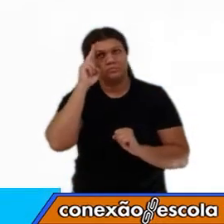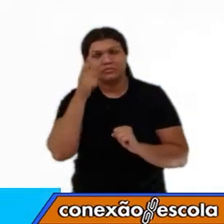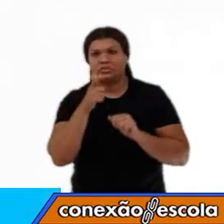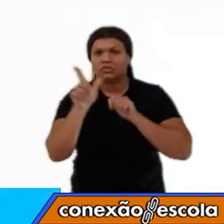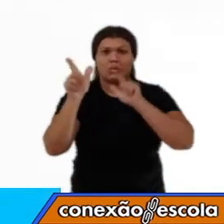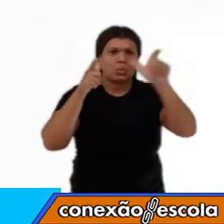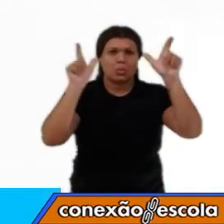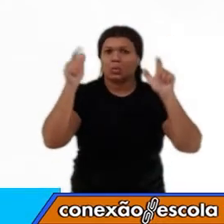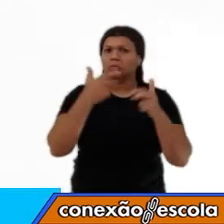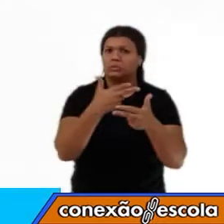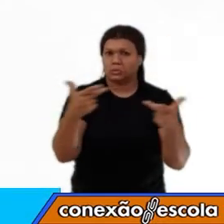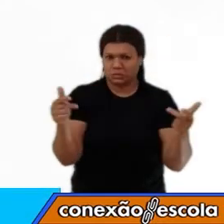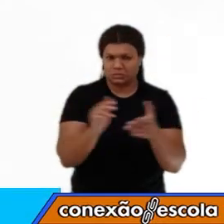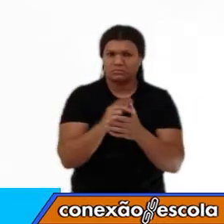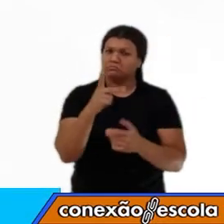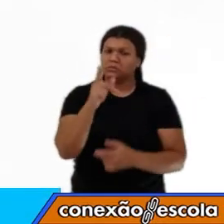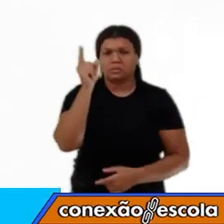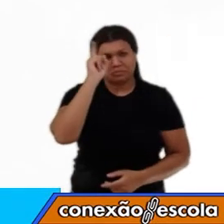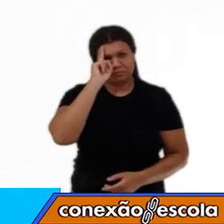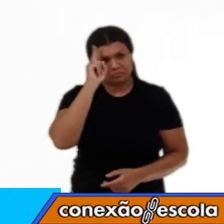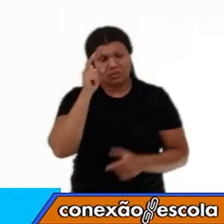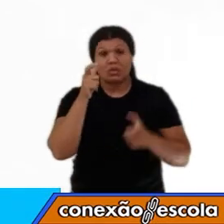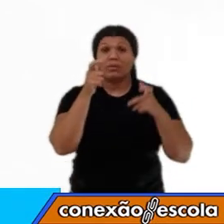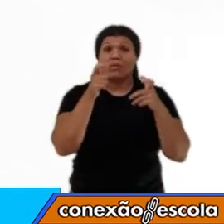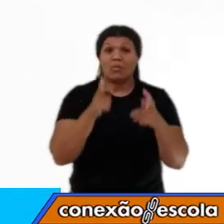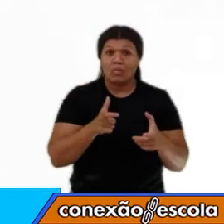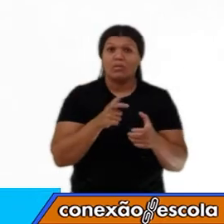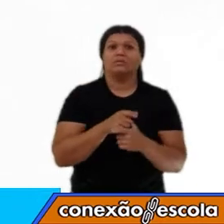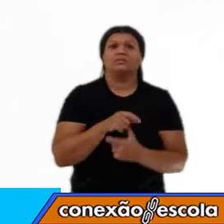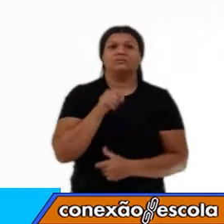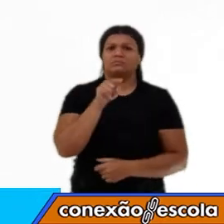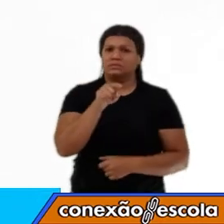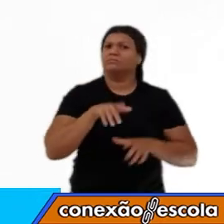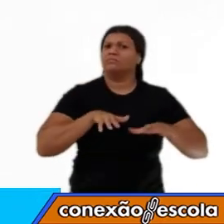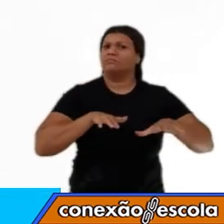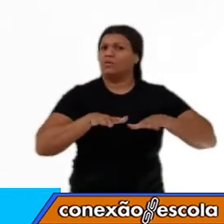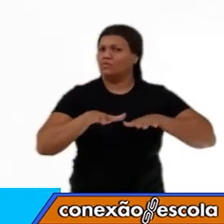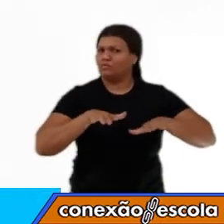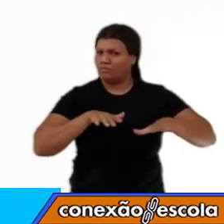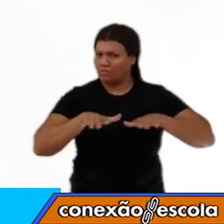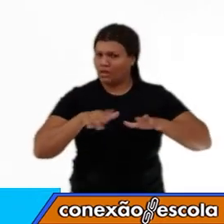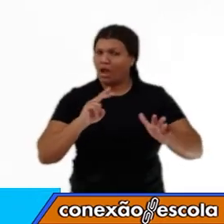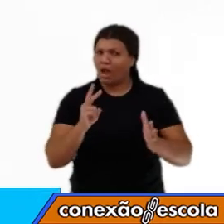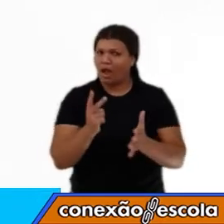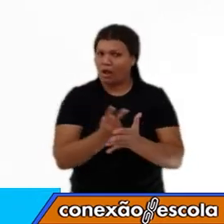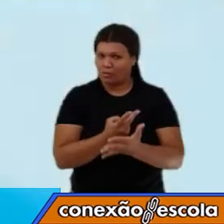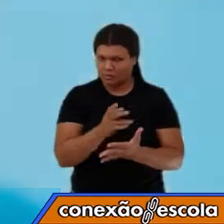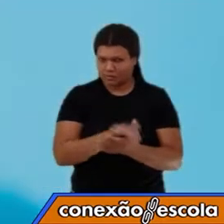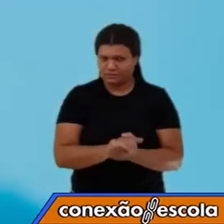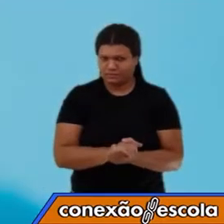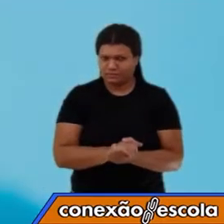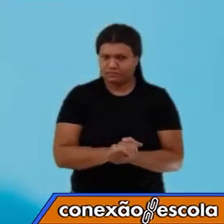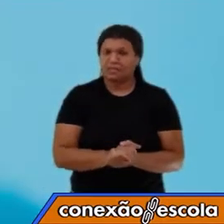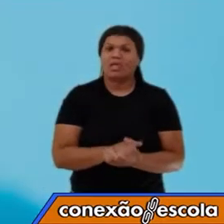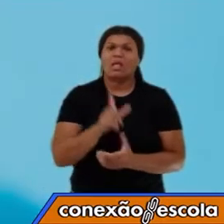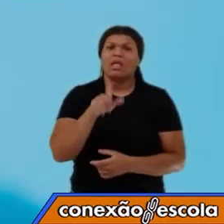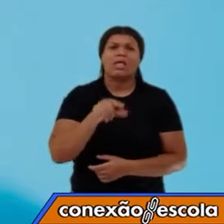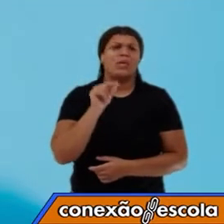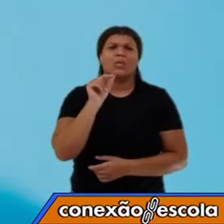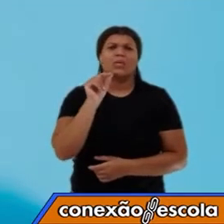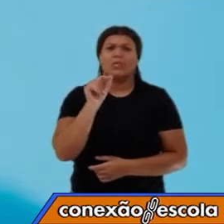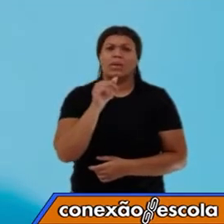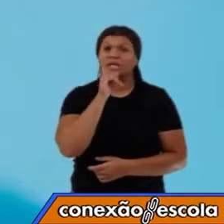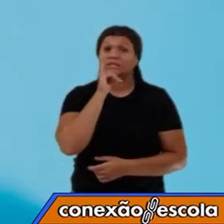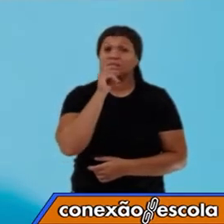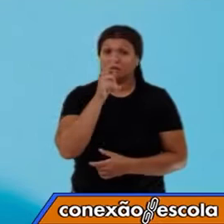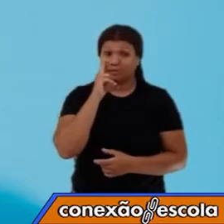situações do seu cotidiano, onde esse movimento acontece. Consiste em... Eu